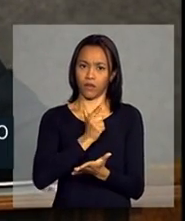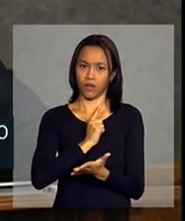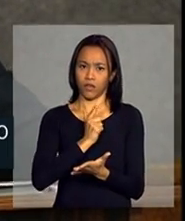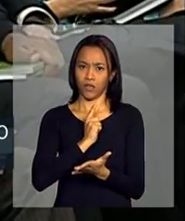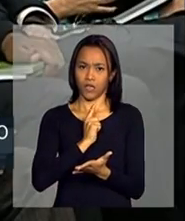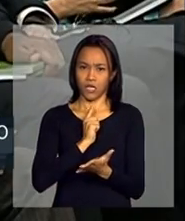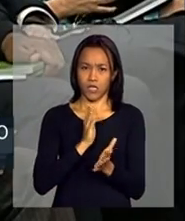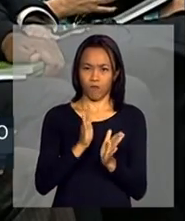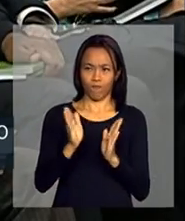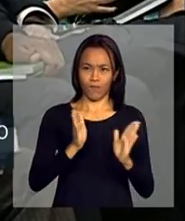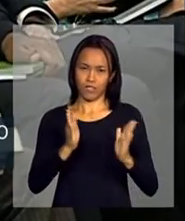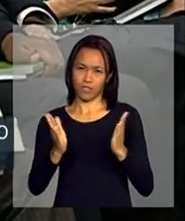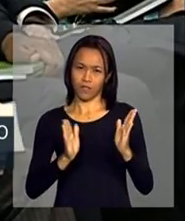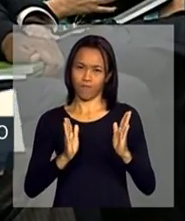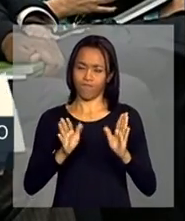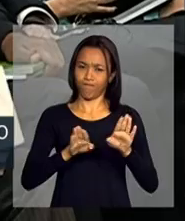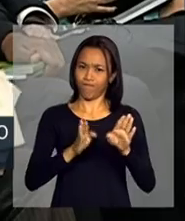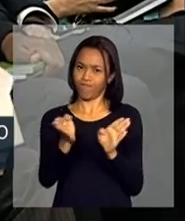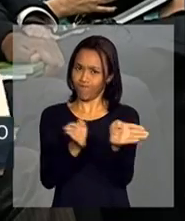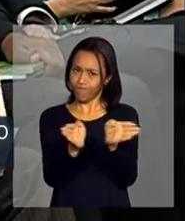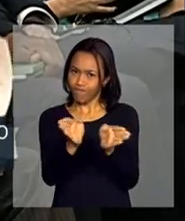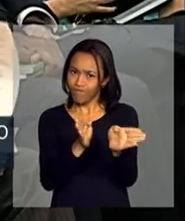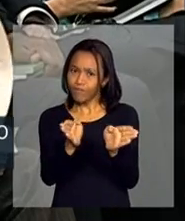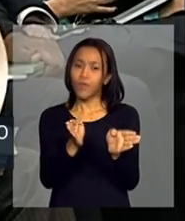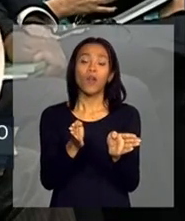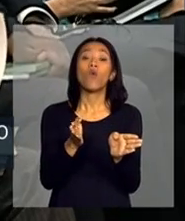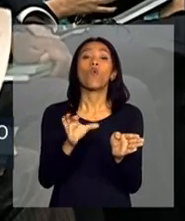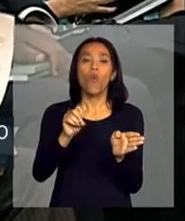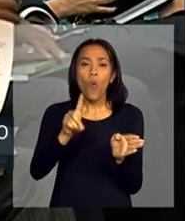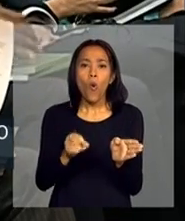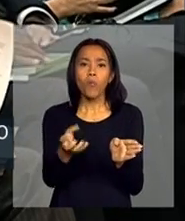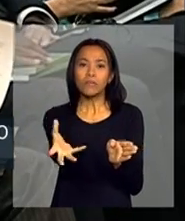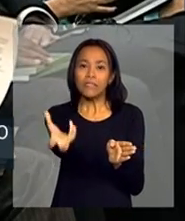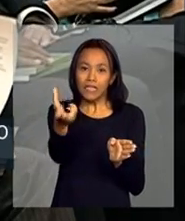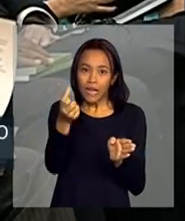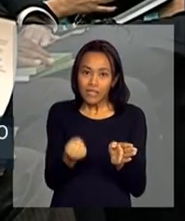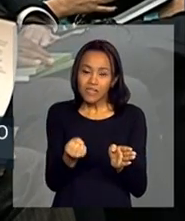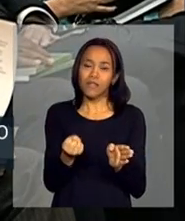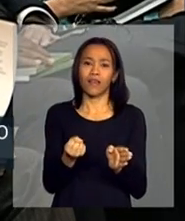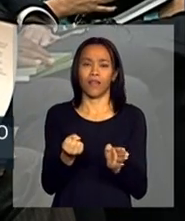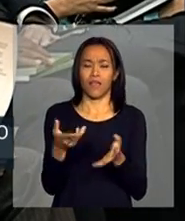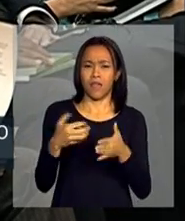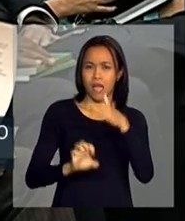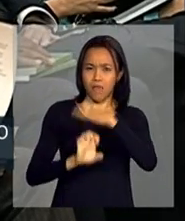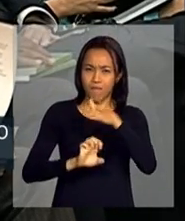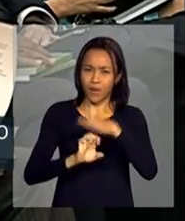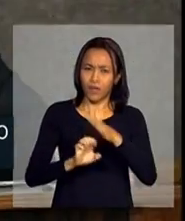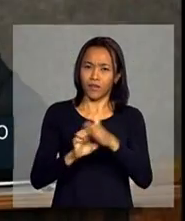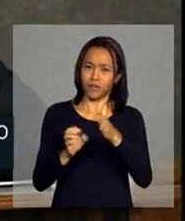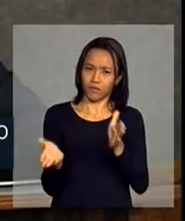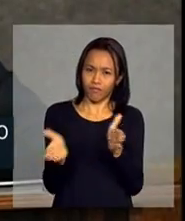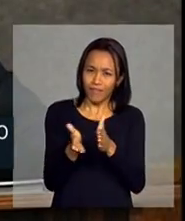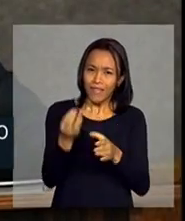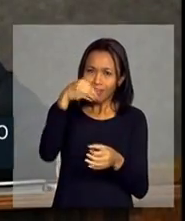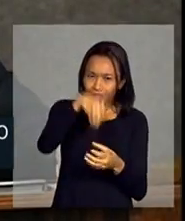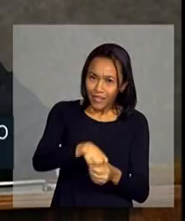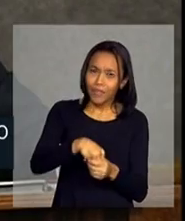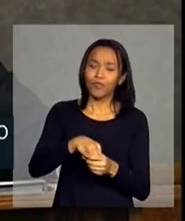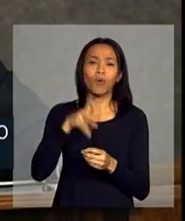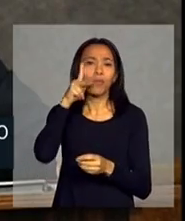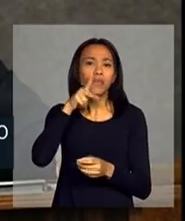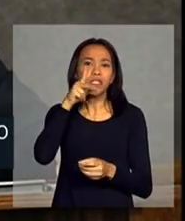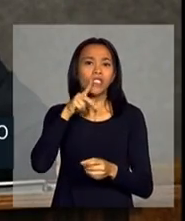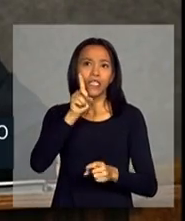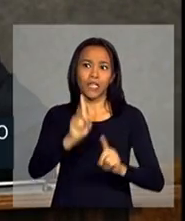por esses dois lados, quer dizer, como você trazer o pequeno negócio dentro de uma política de competitividade